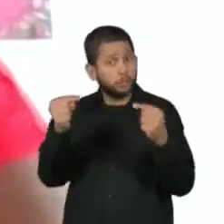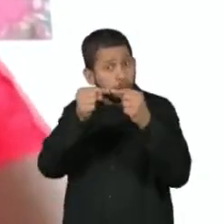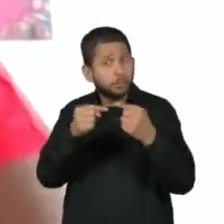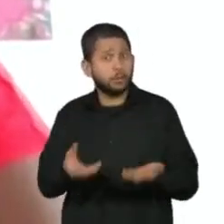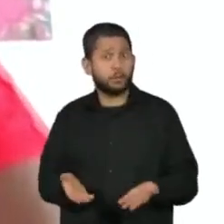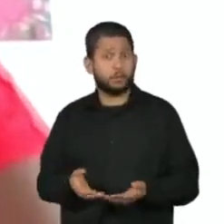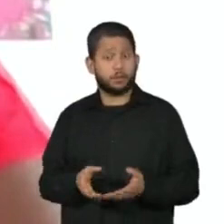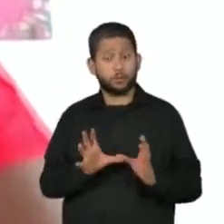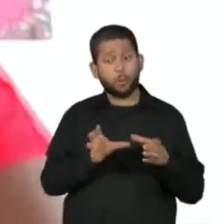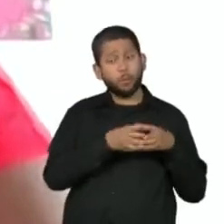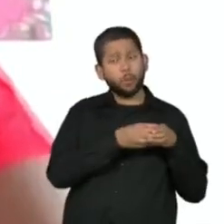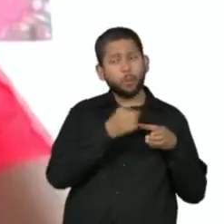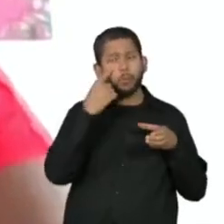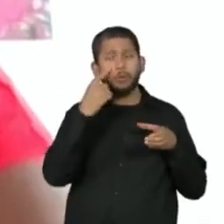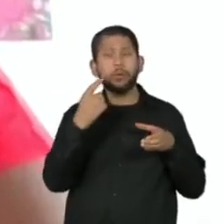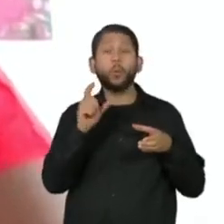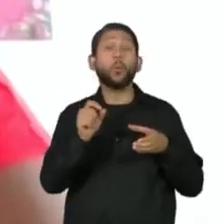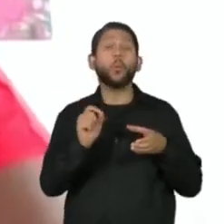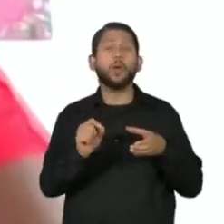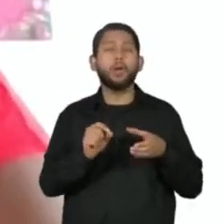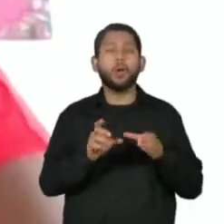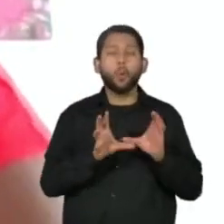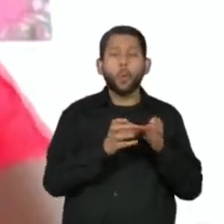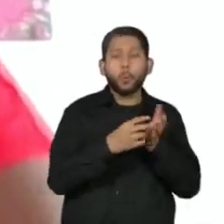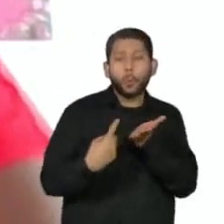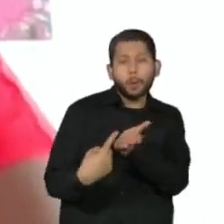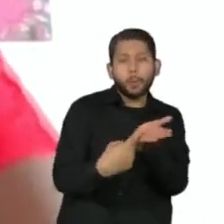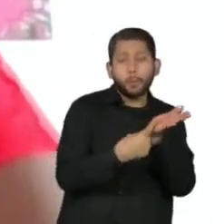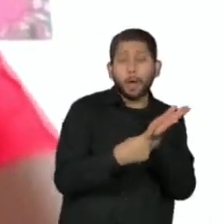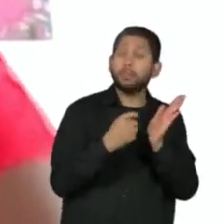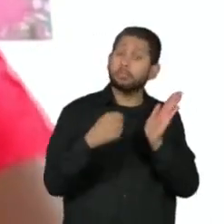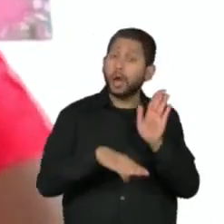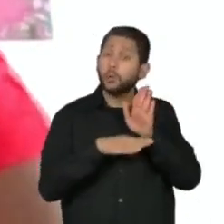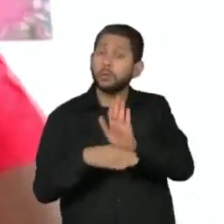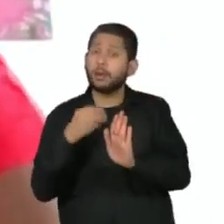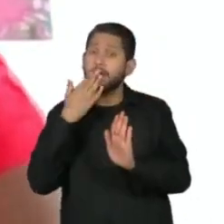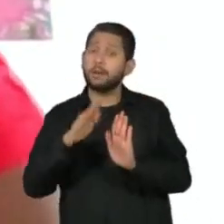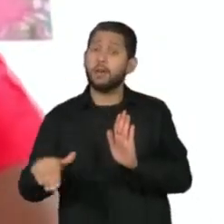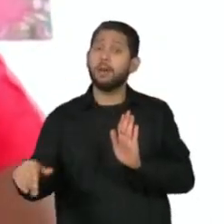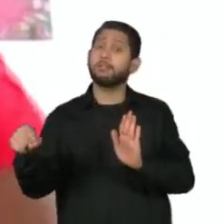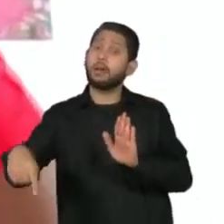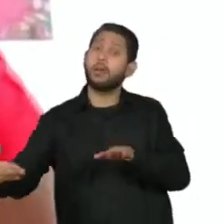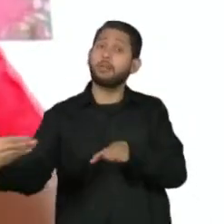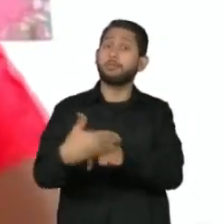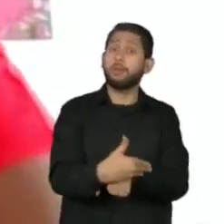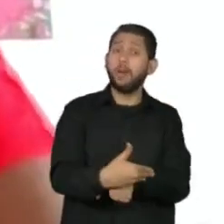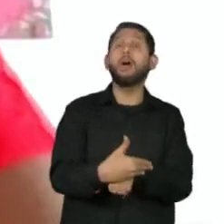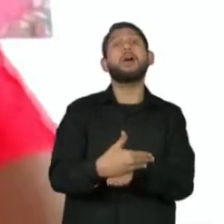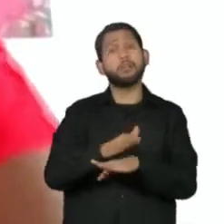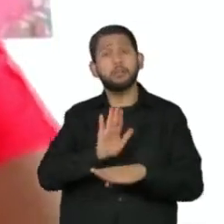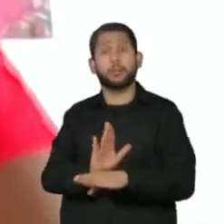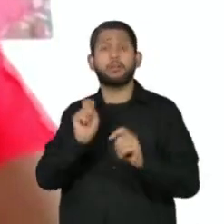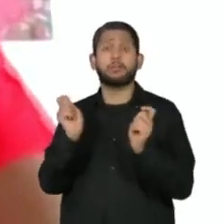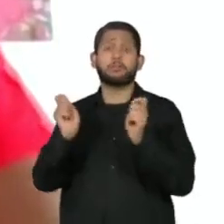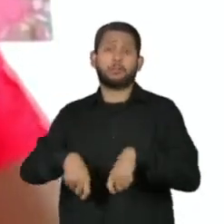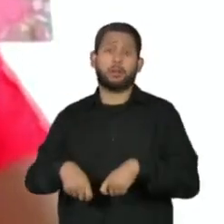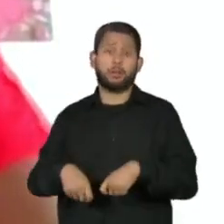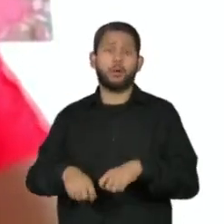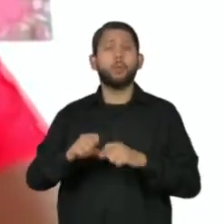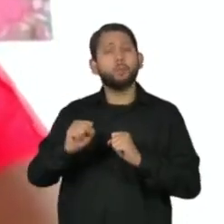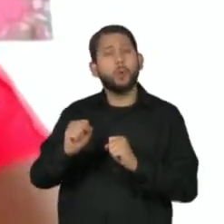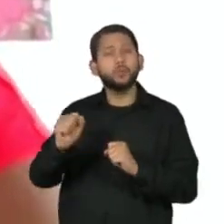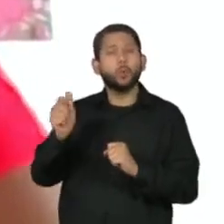vamos entender o rede de proteção, todos esses espaços por onde uma criança e um adolescente circulam, que vão estar